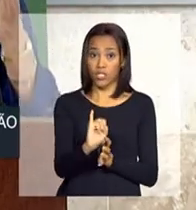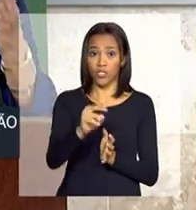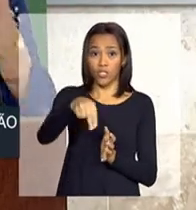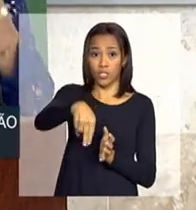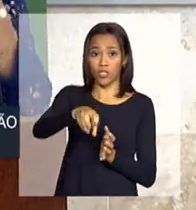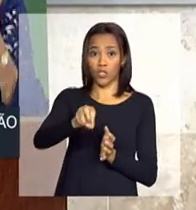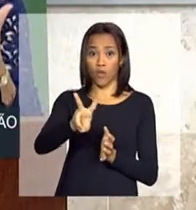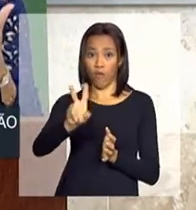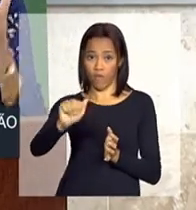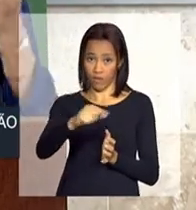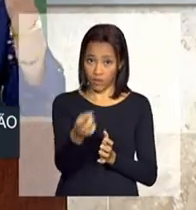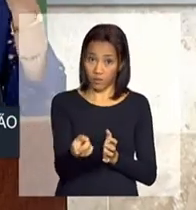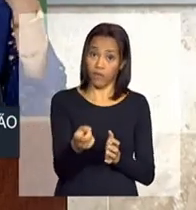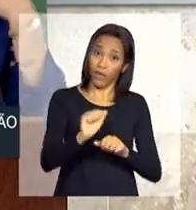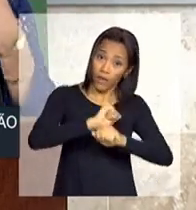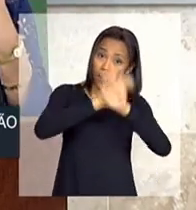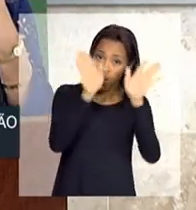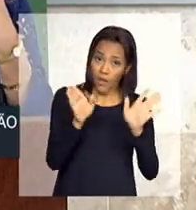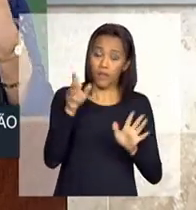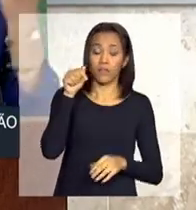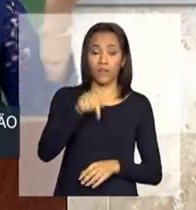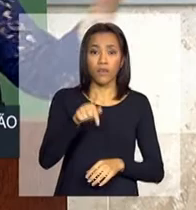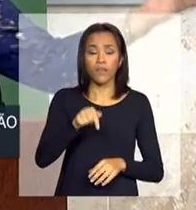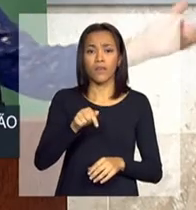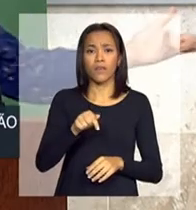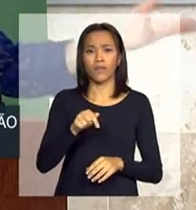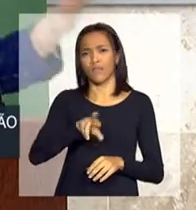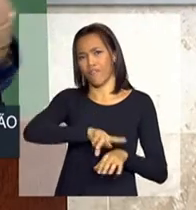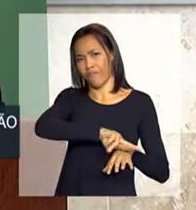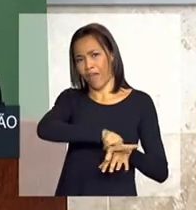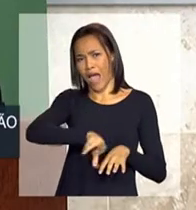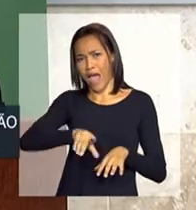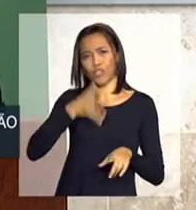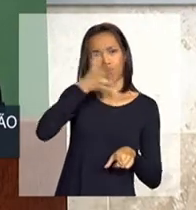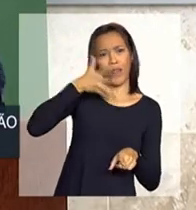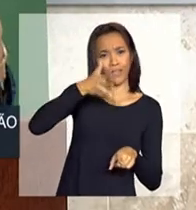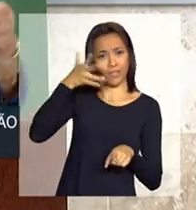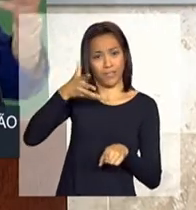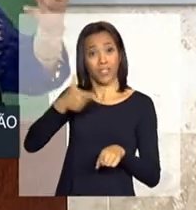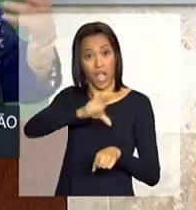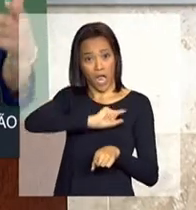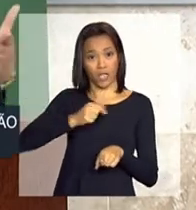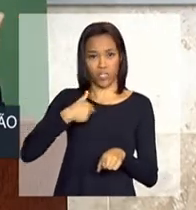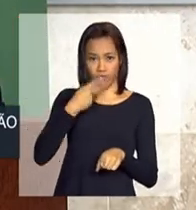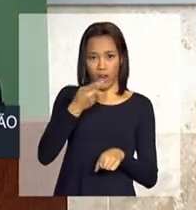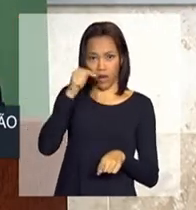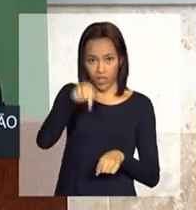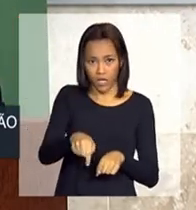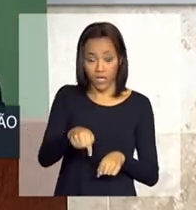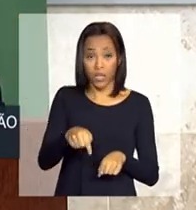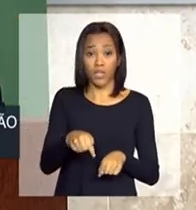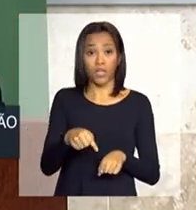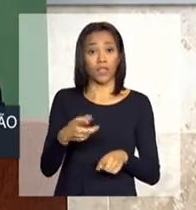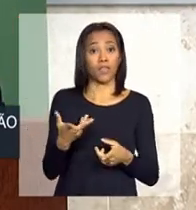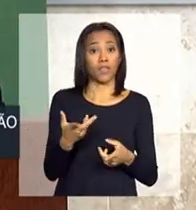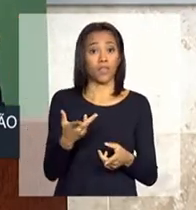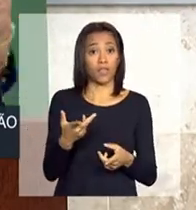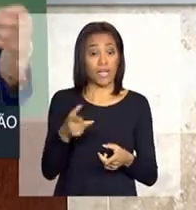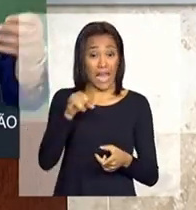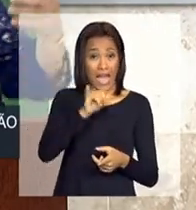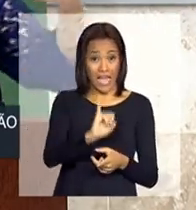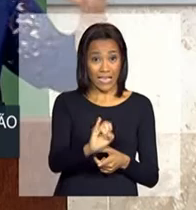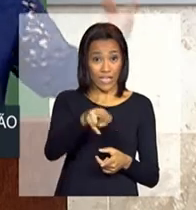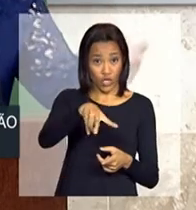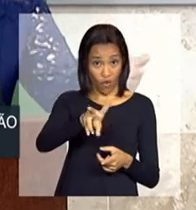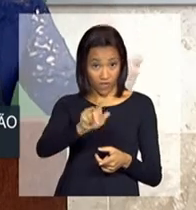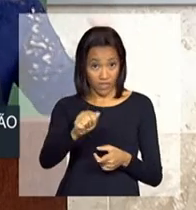e aqui vários palestrantes antes de mim falaram, que o risco da inovação é maior, que ele tem de